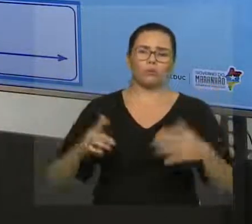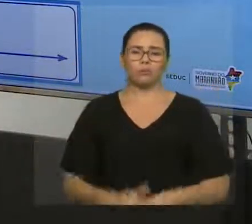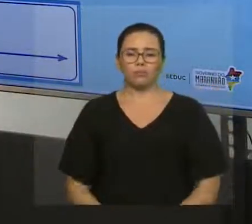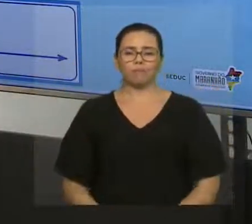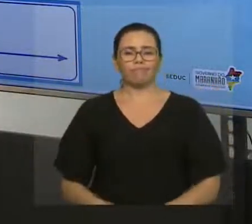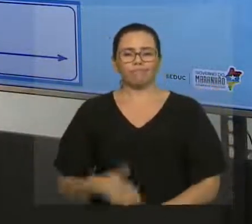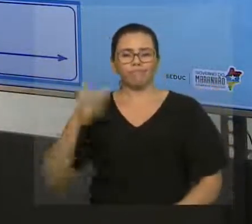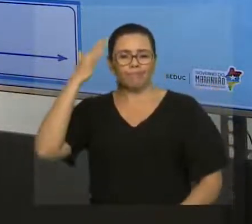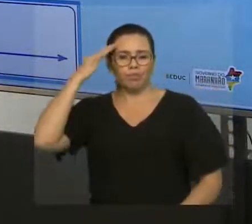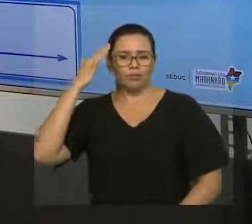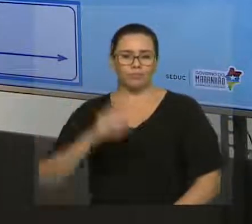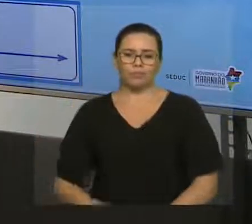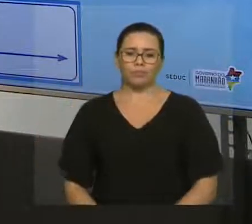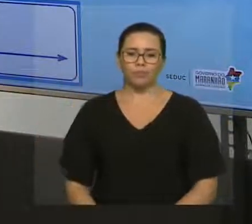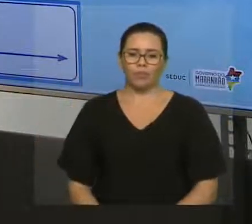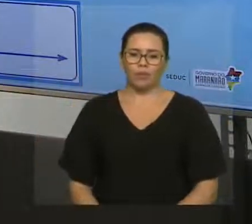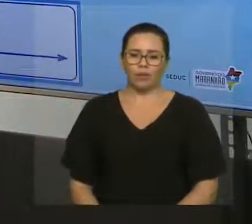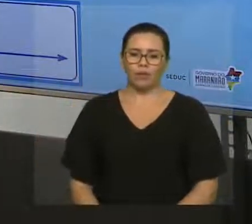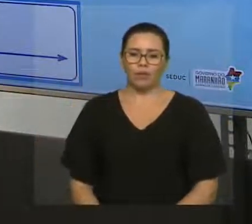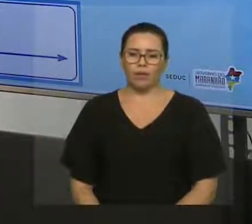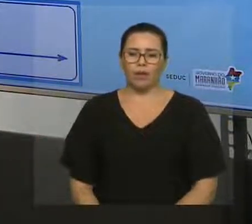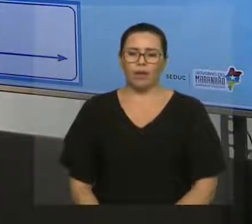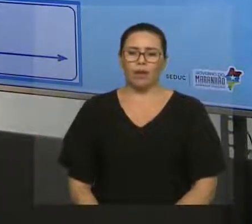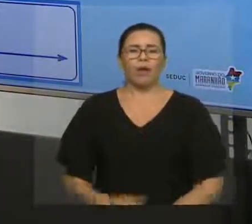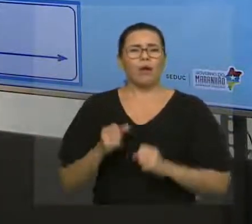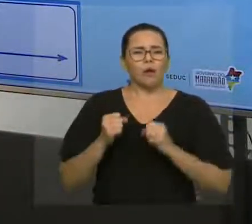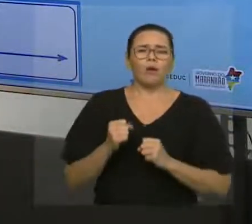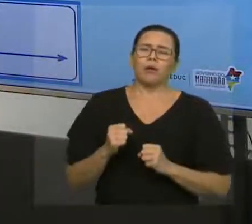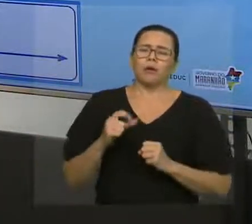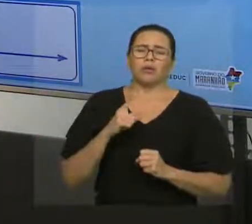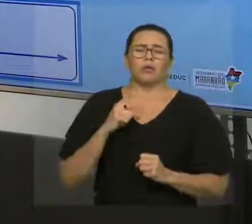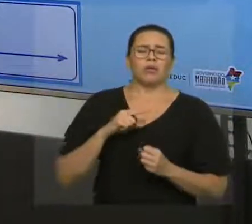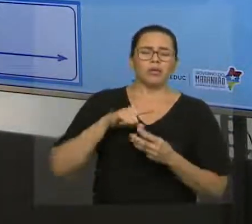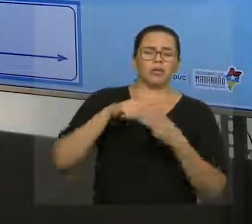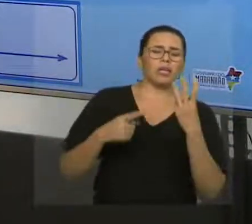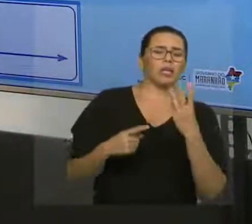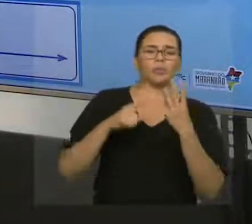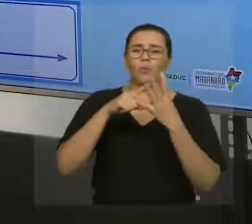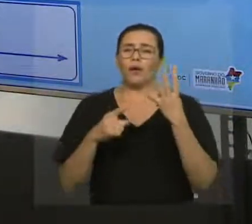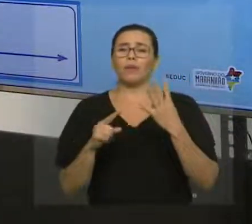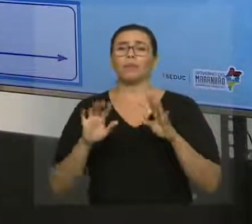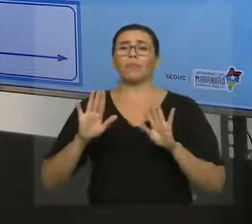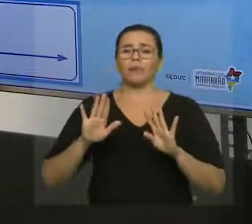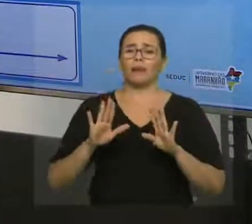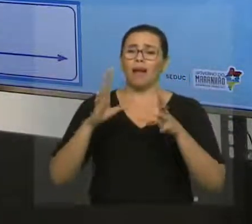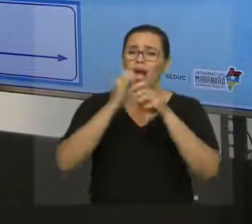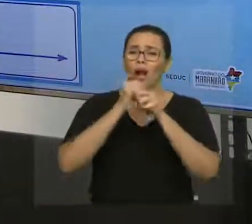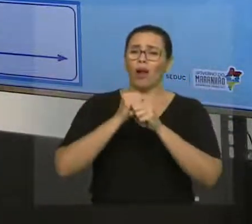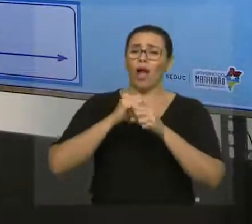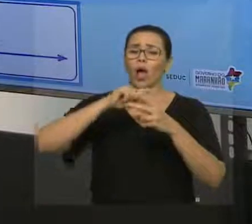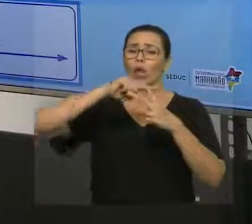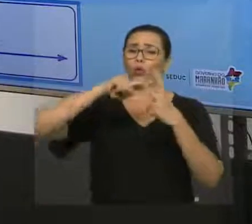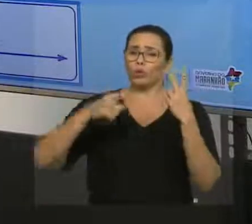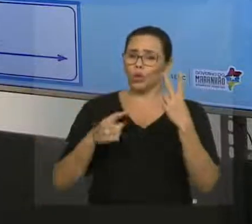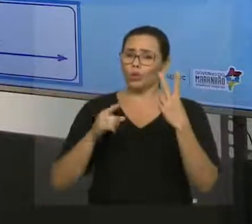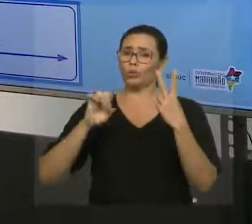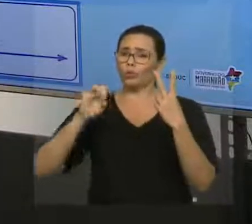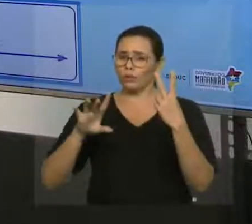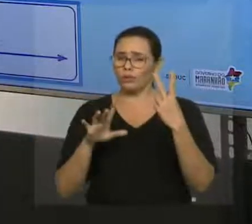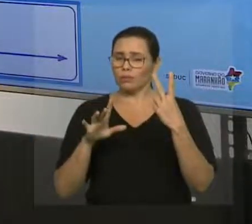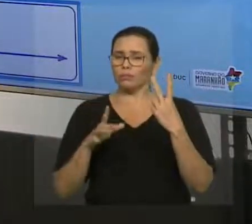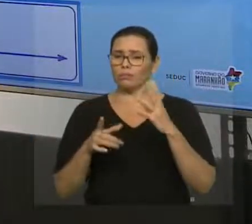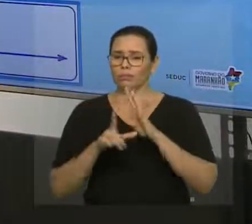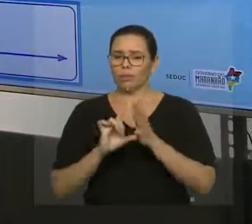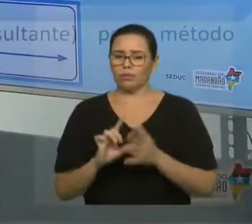ter até três ou quatro, mas eu tenho que fazer de dois em dois. Certo? Então, o seguinte, o seguinte. Dados vetores abaixo, determine o vetor soma, que é a